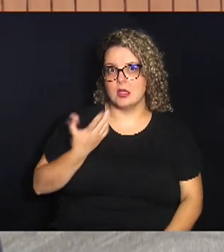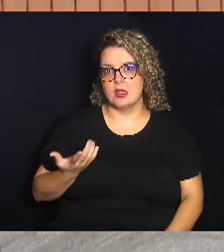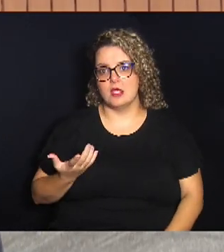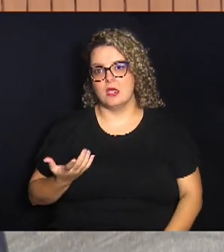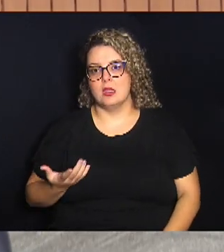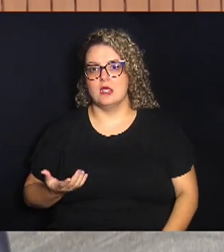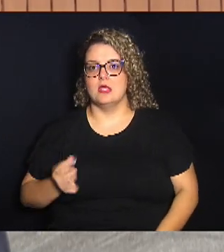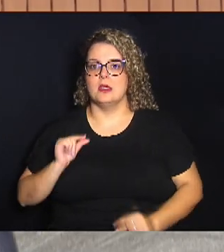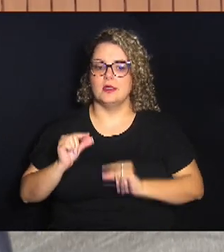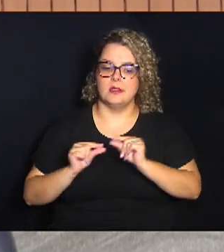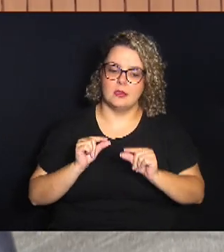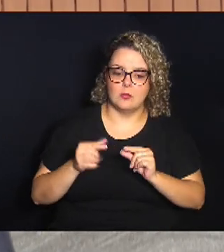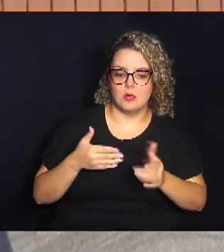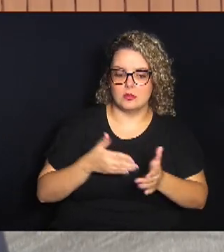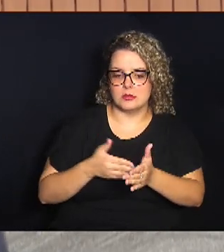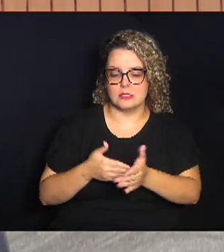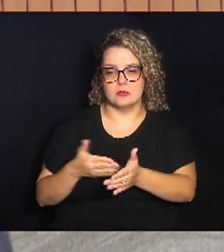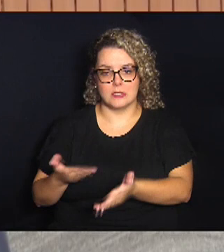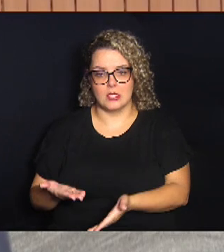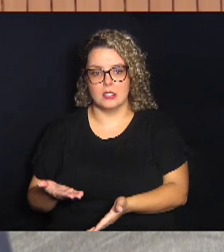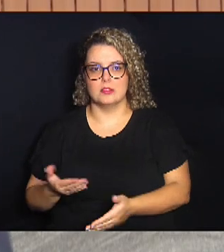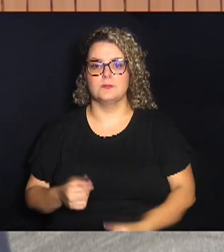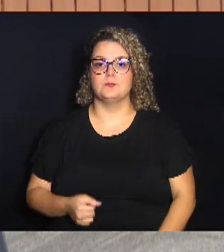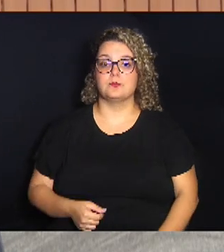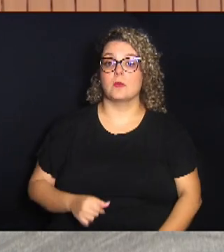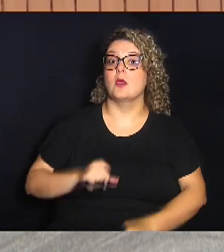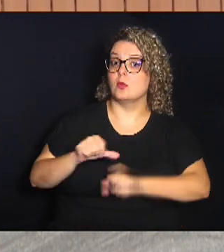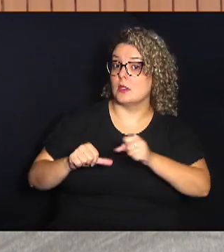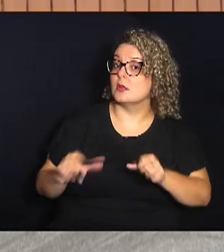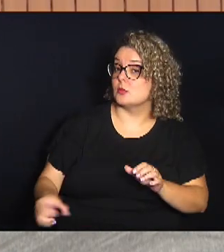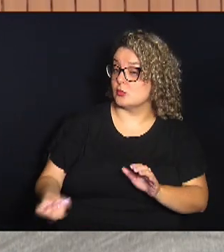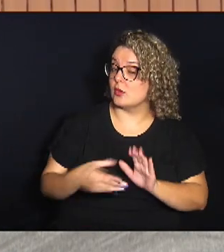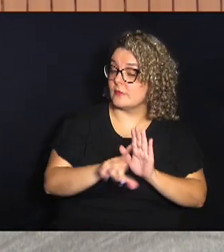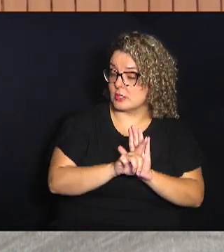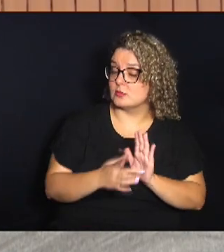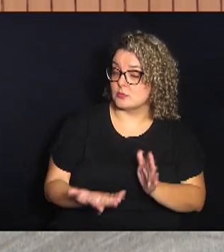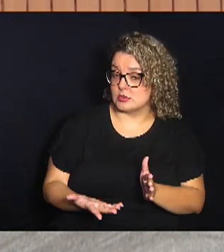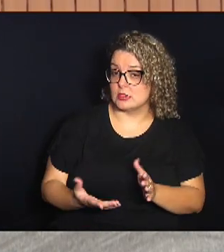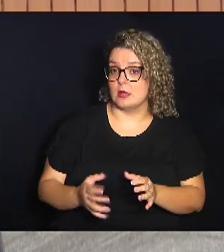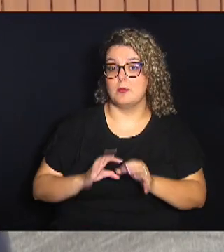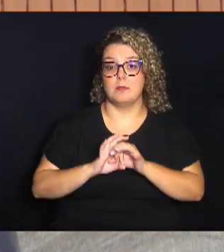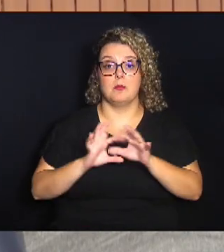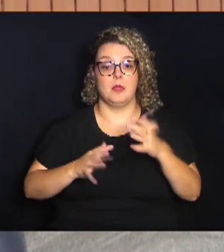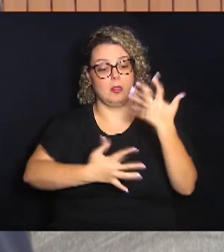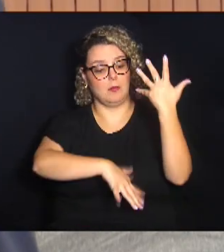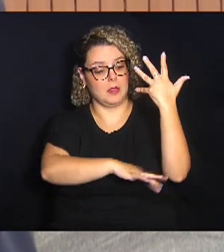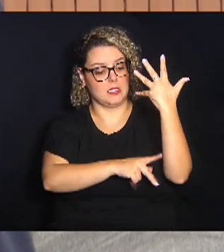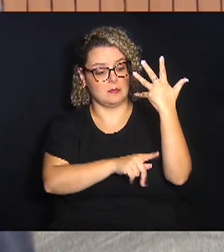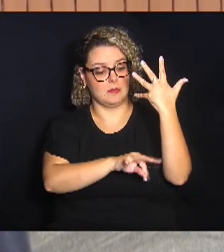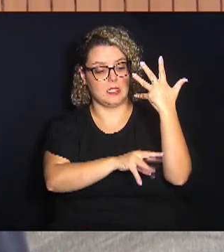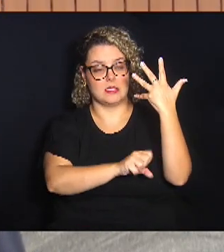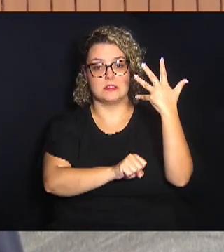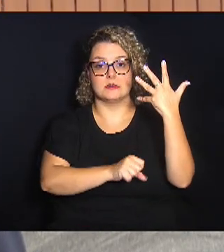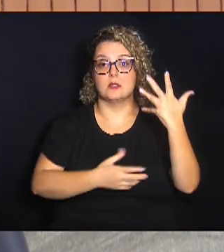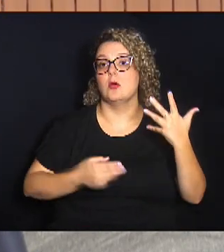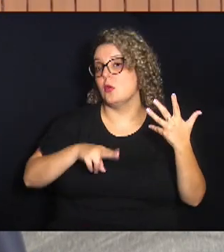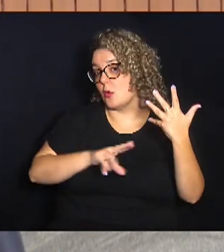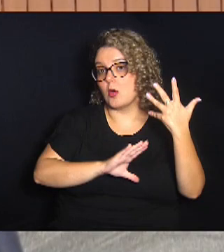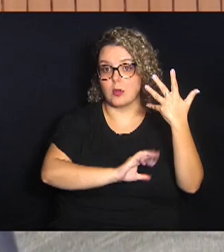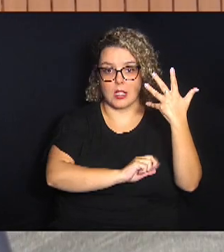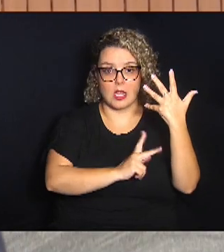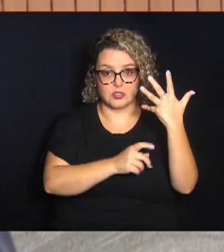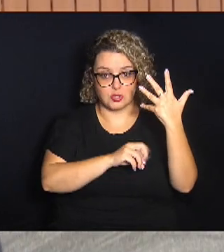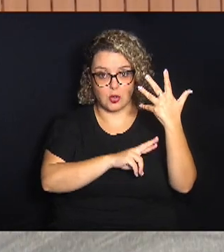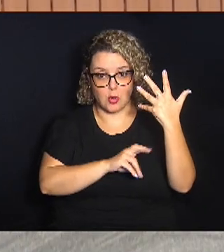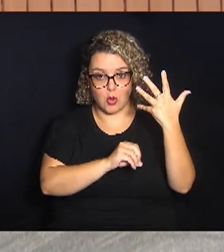porém, com essa nova mudança da lei, ela vai permitir que tenha praças PET, ou cachorro, como você disse,